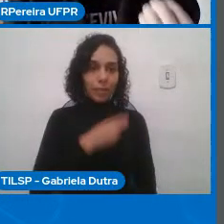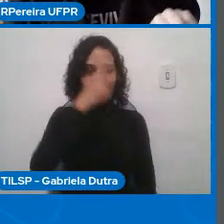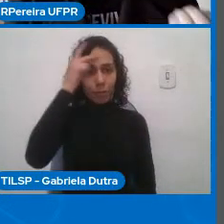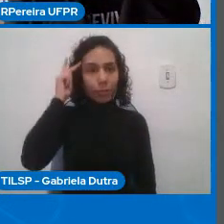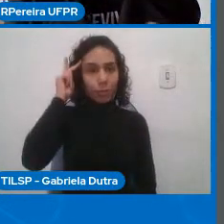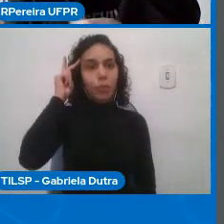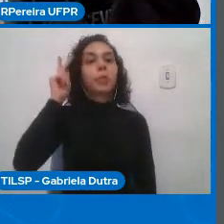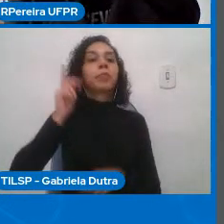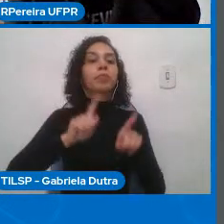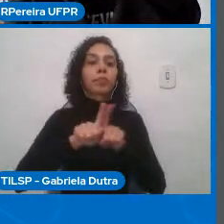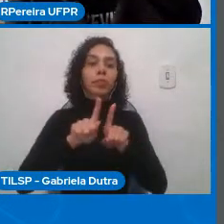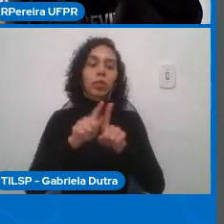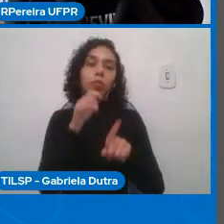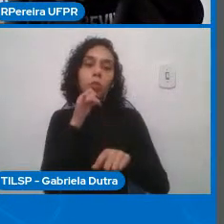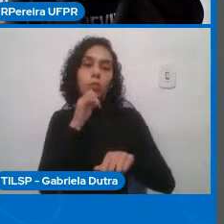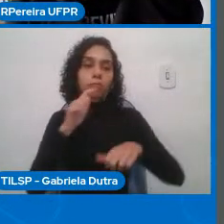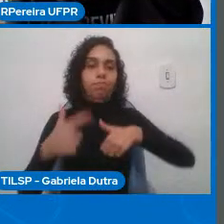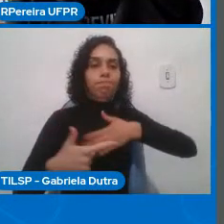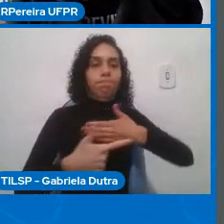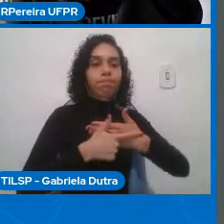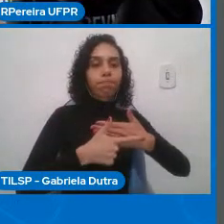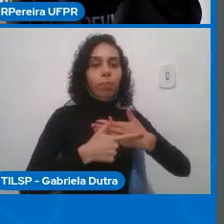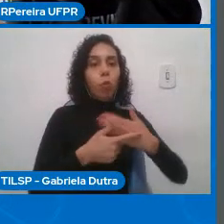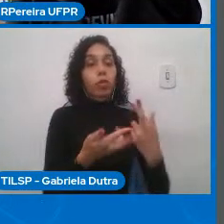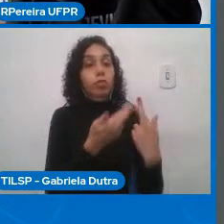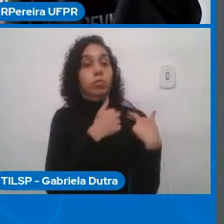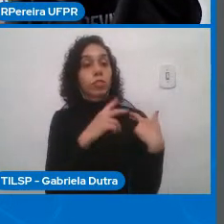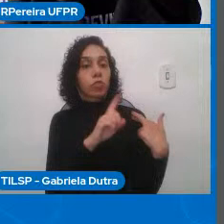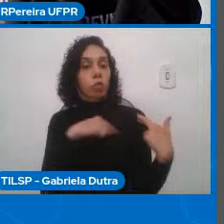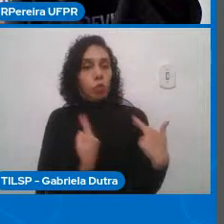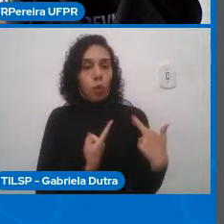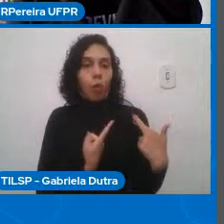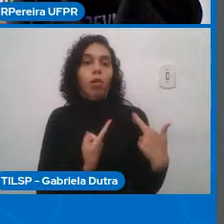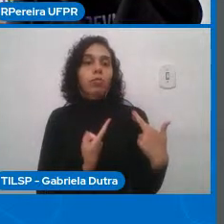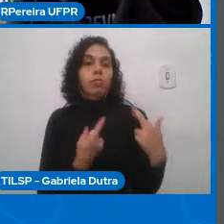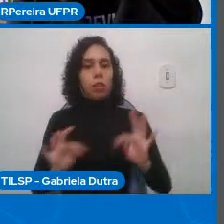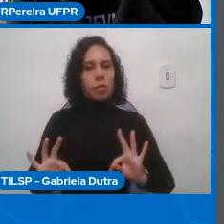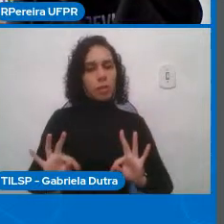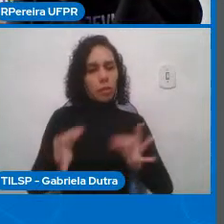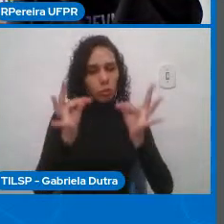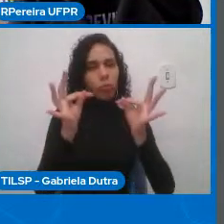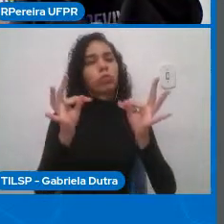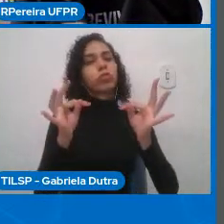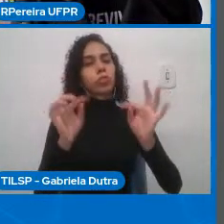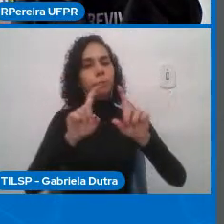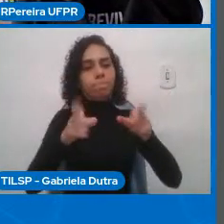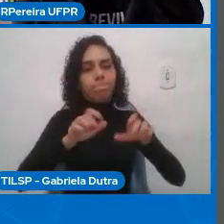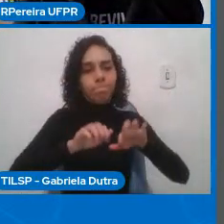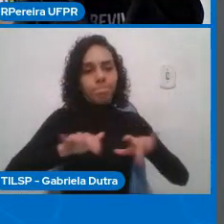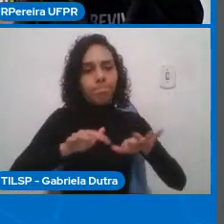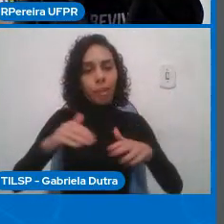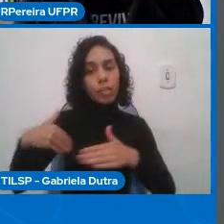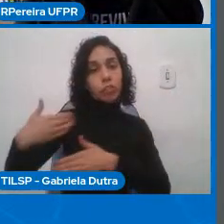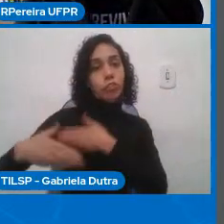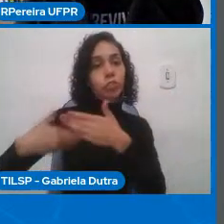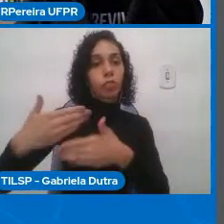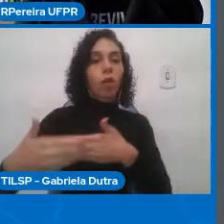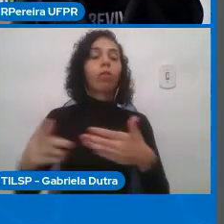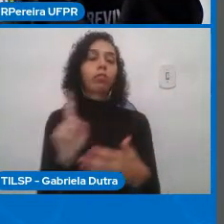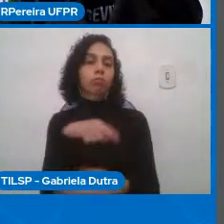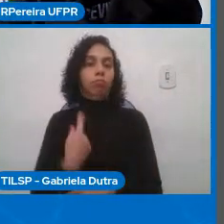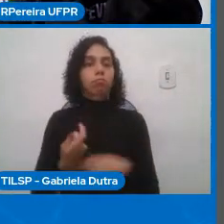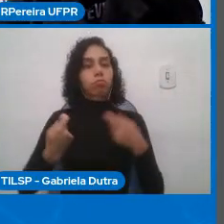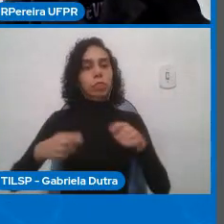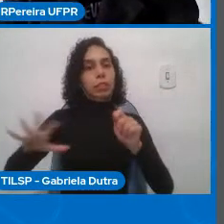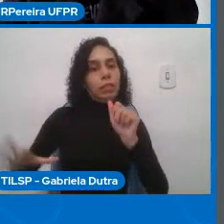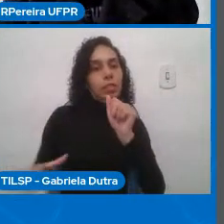que ao desenvolver tecnologias computacionais, nós temos que garantir que esse desenvolvimento